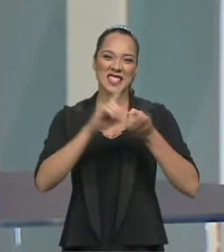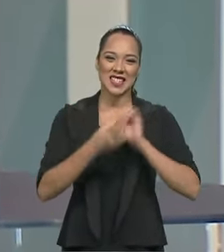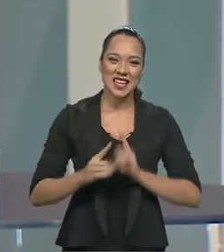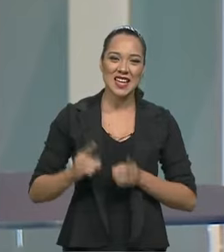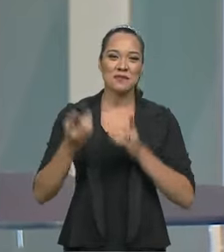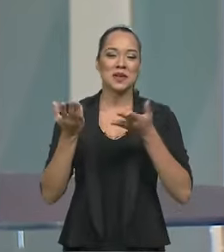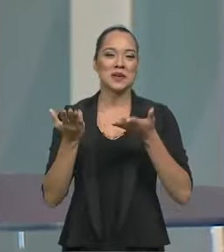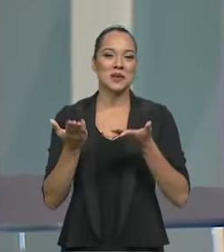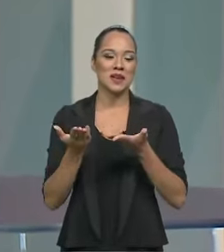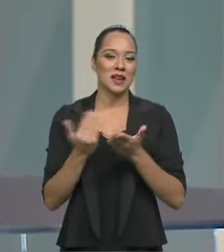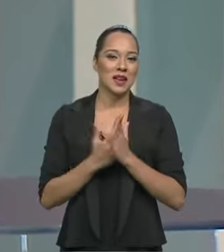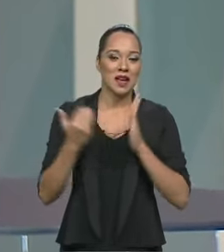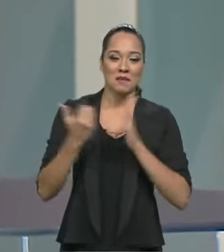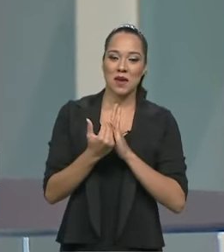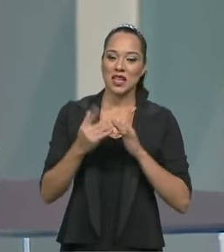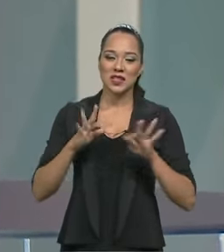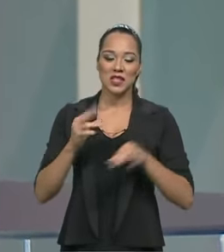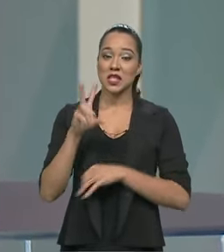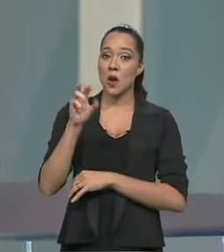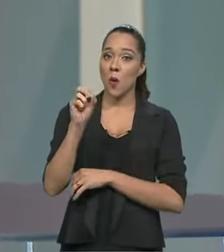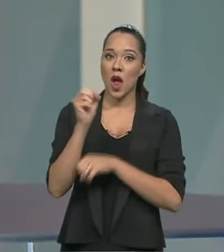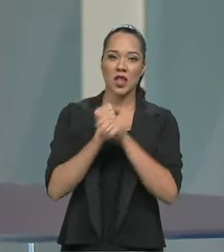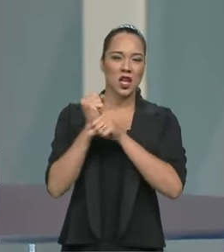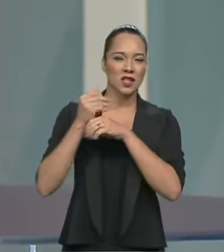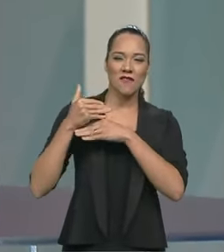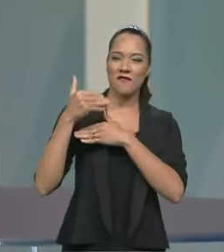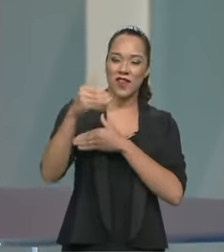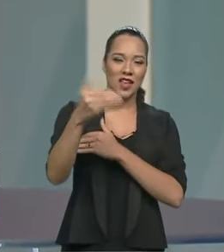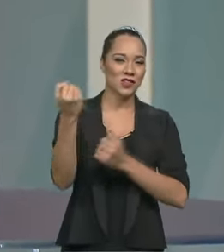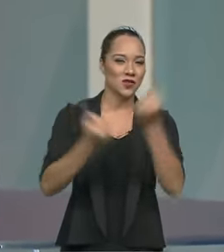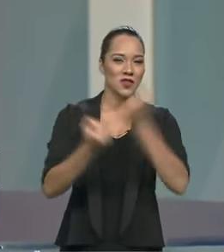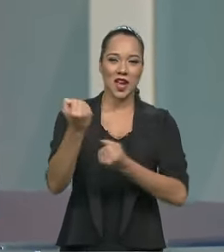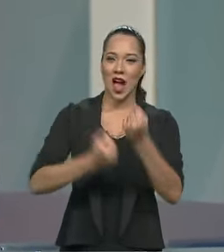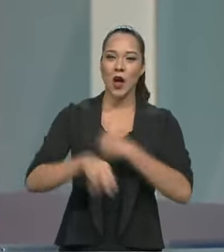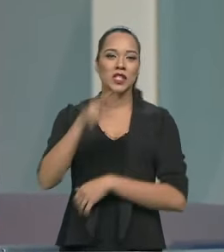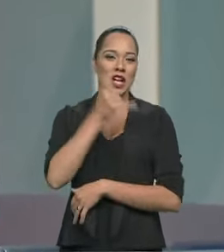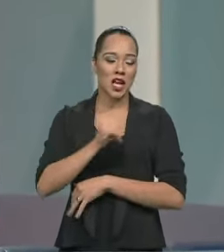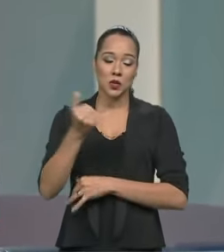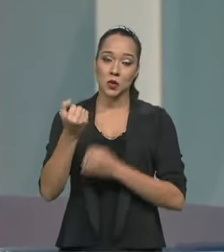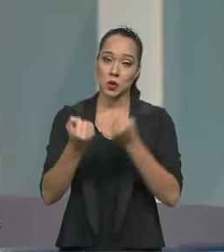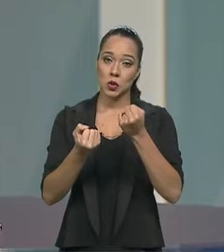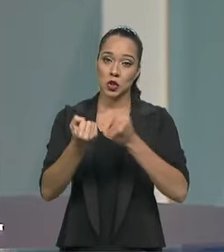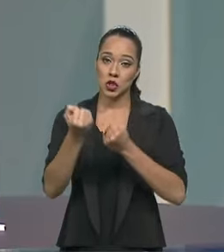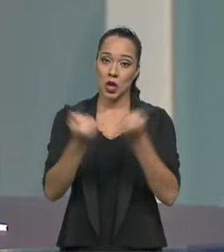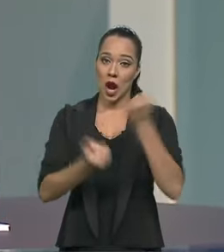é 50 anos na frente dos carros elétricos, de corrida, né?